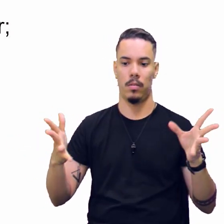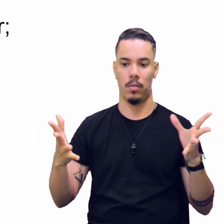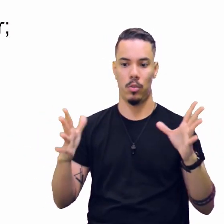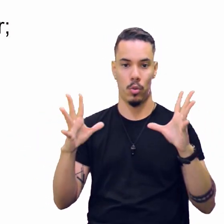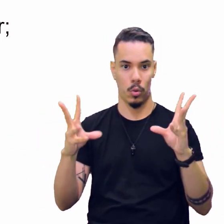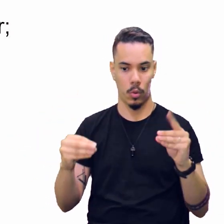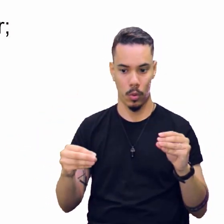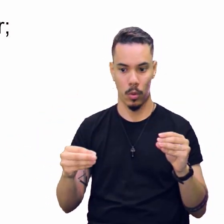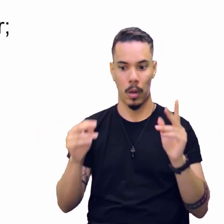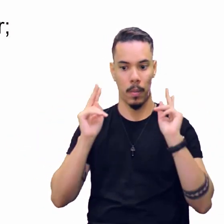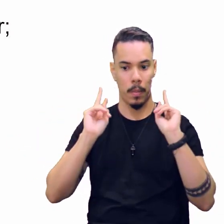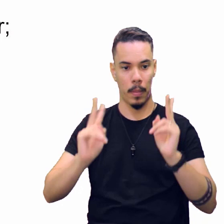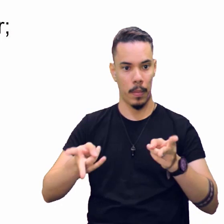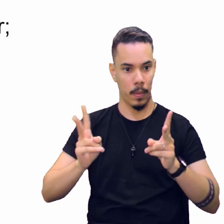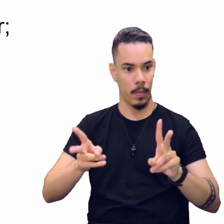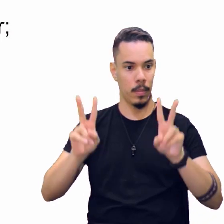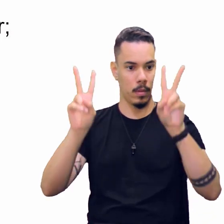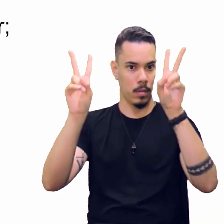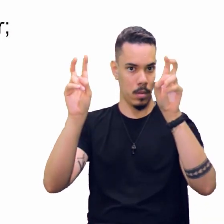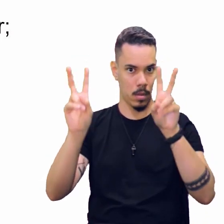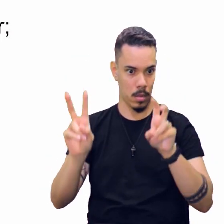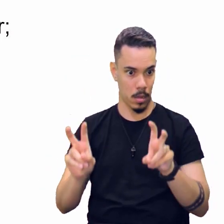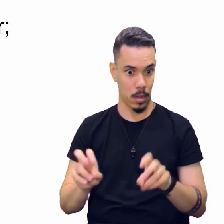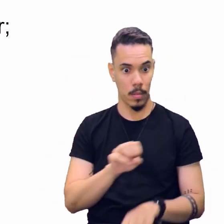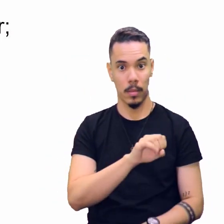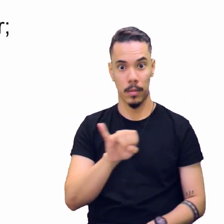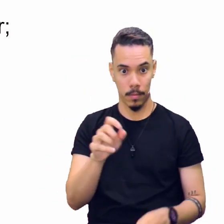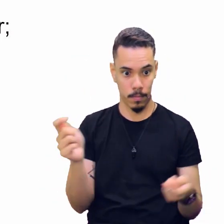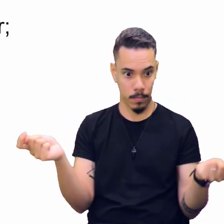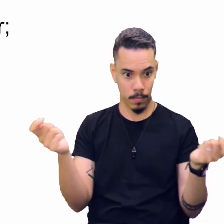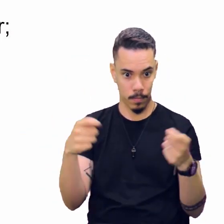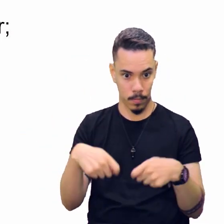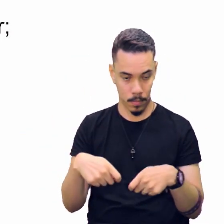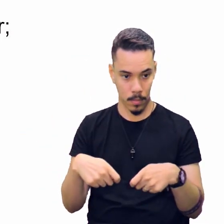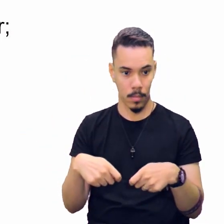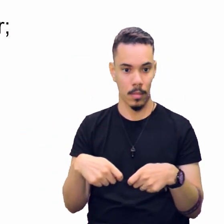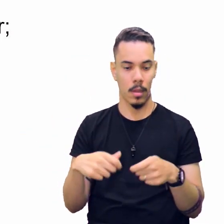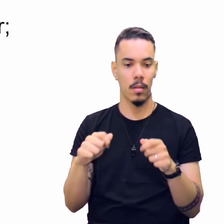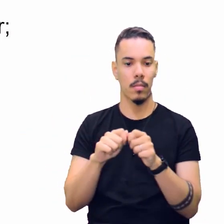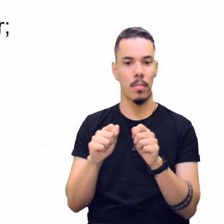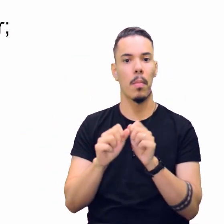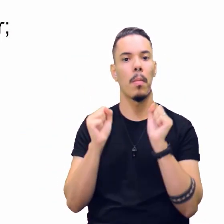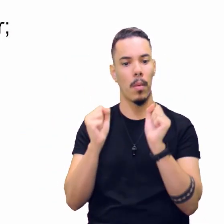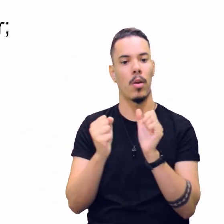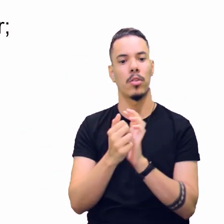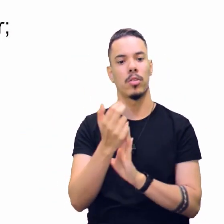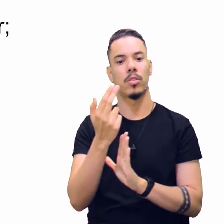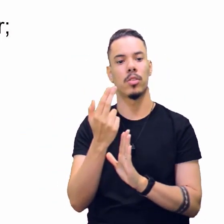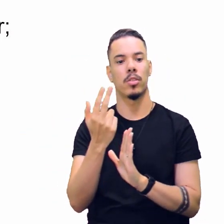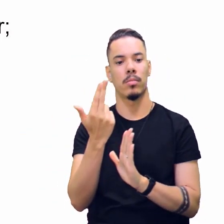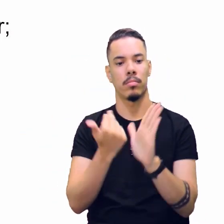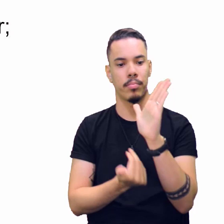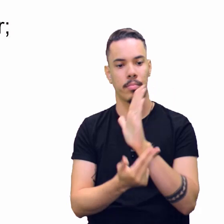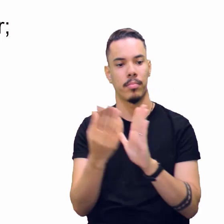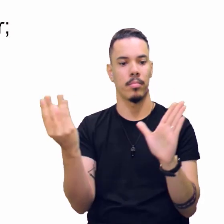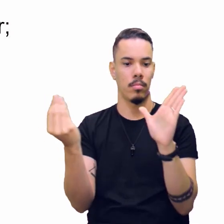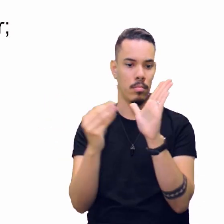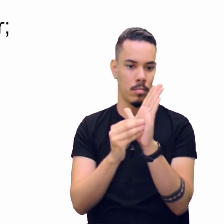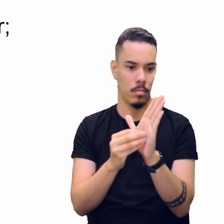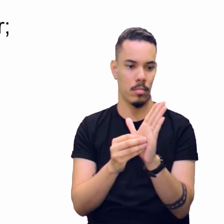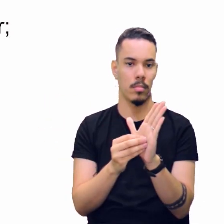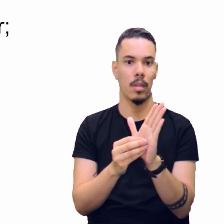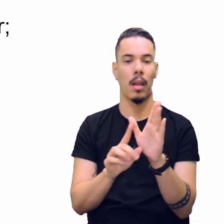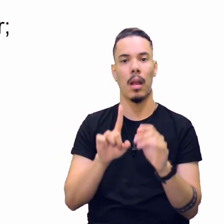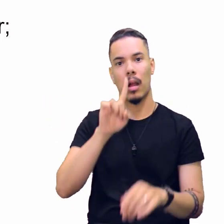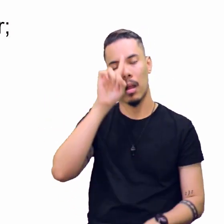que trate do mesmo assunto. Se possível, pode fazer a ilustração, tá bom? Criar um